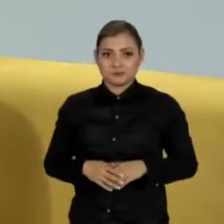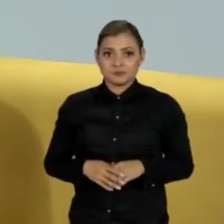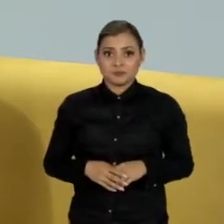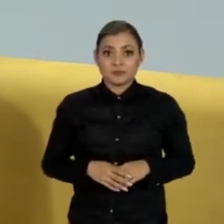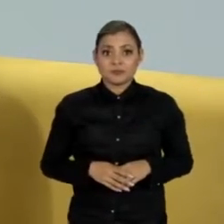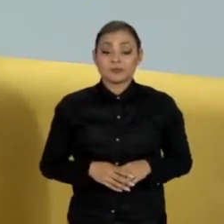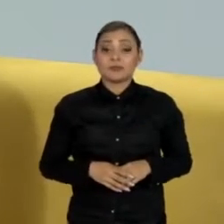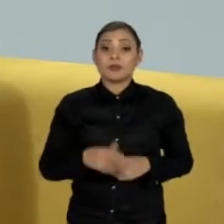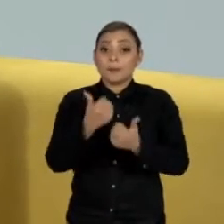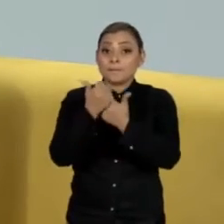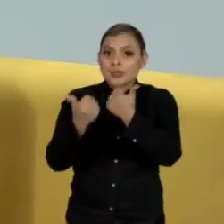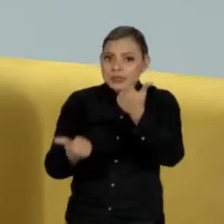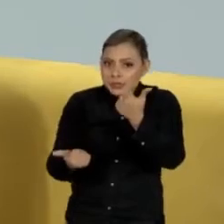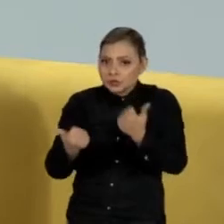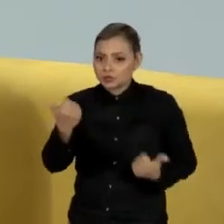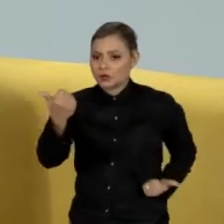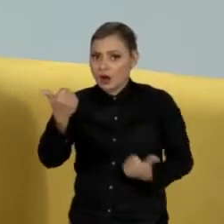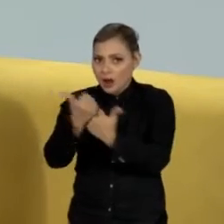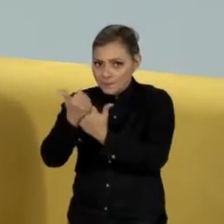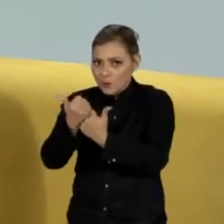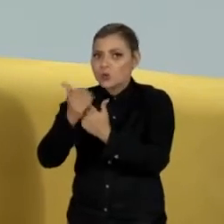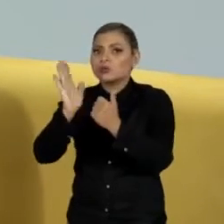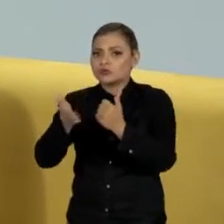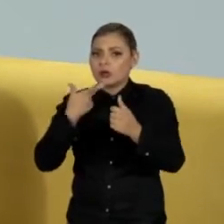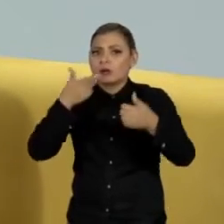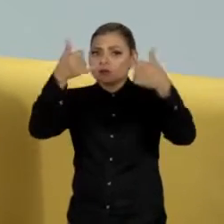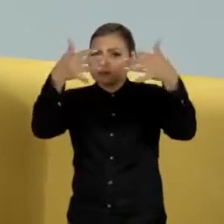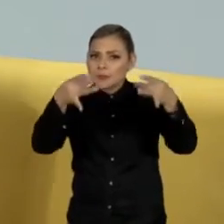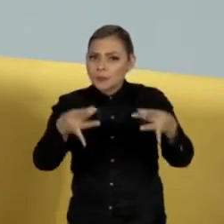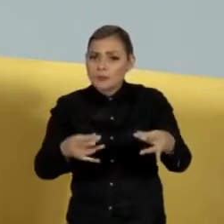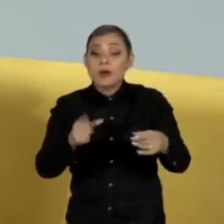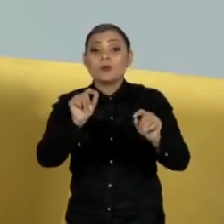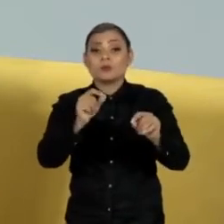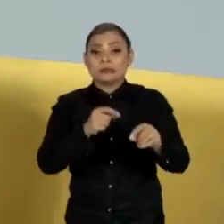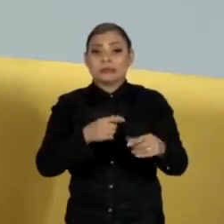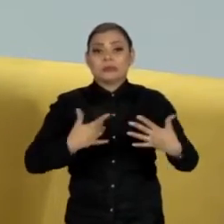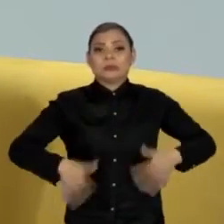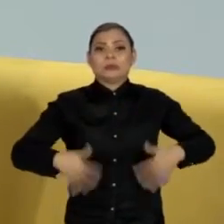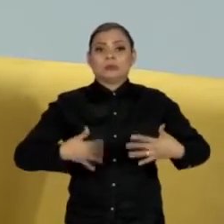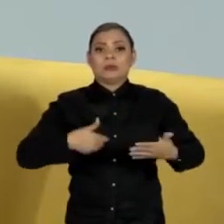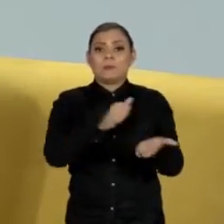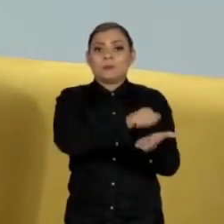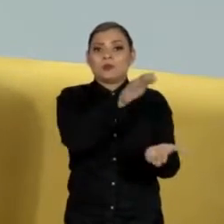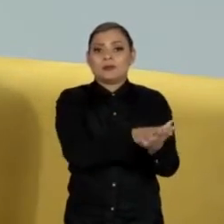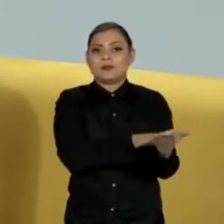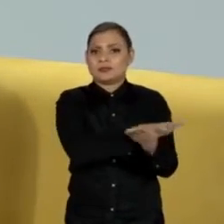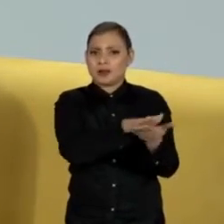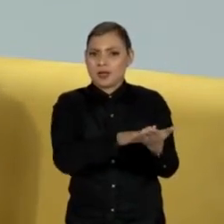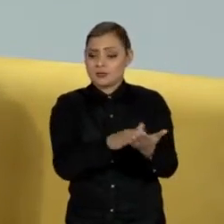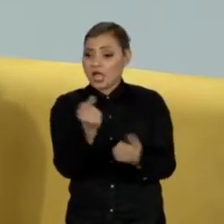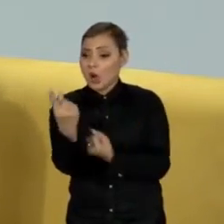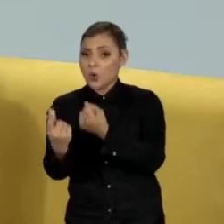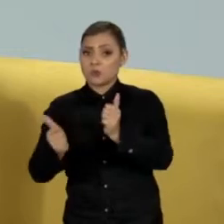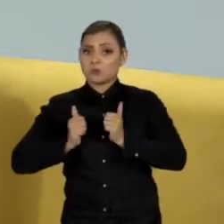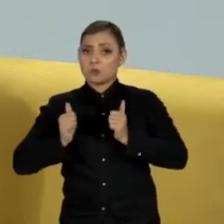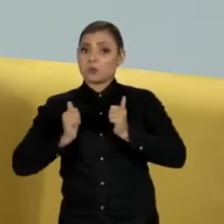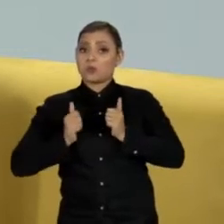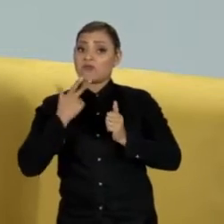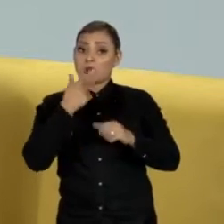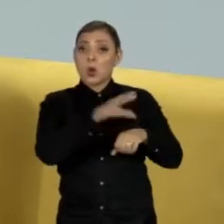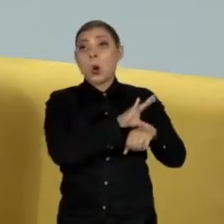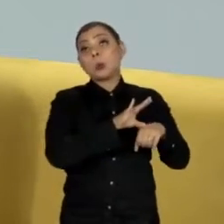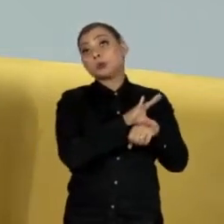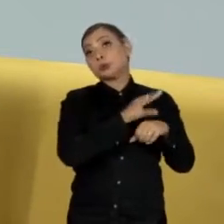Os ministros favoráveis argumentaram sobre a sensação de impunidade. Os contrários se basearam no que diz a